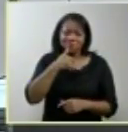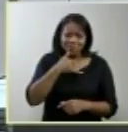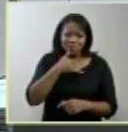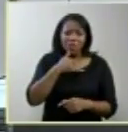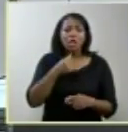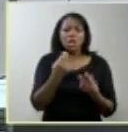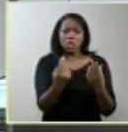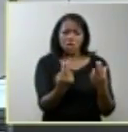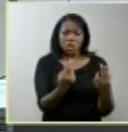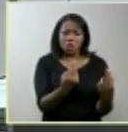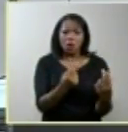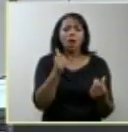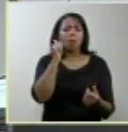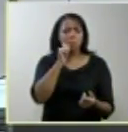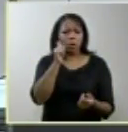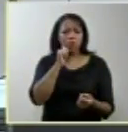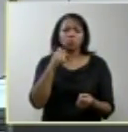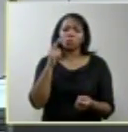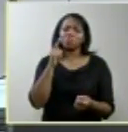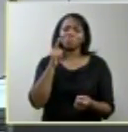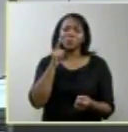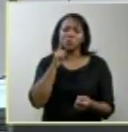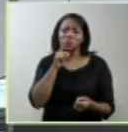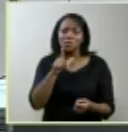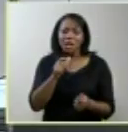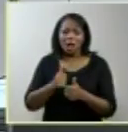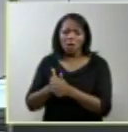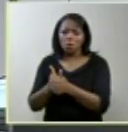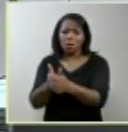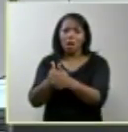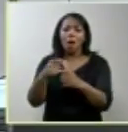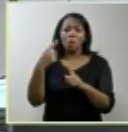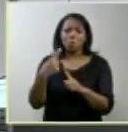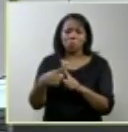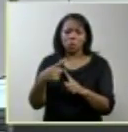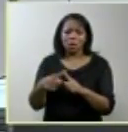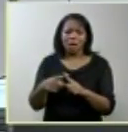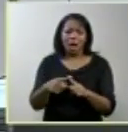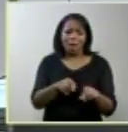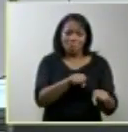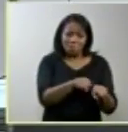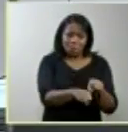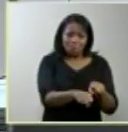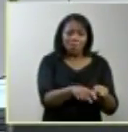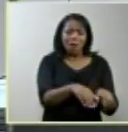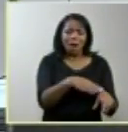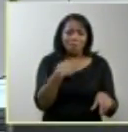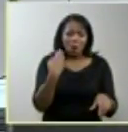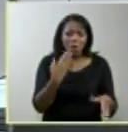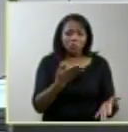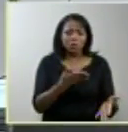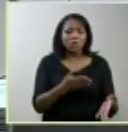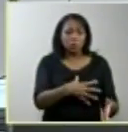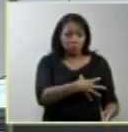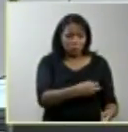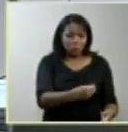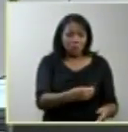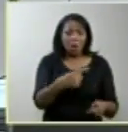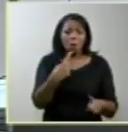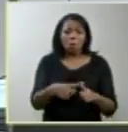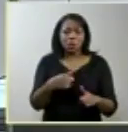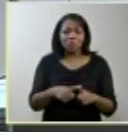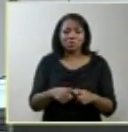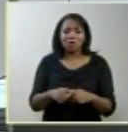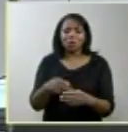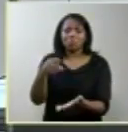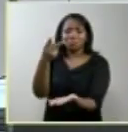Severina não poderão acompanhar o enterro pois estão internadas em maternidades com outras mulheres que acabaram de dar